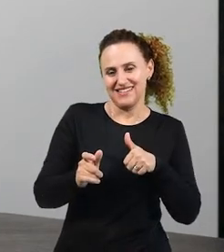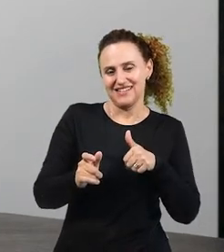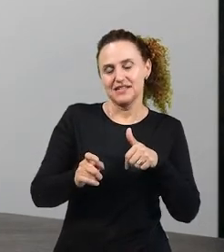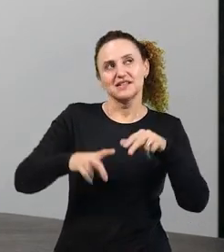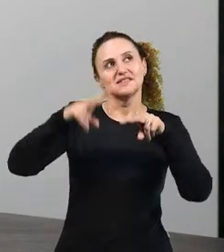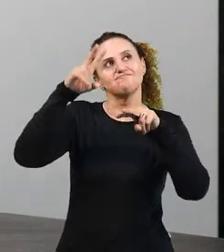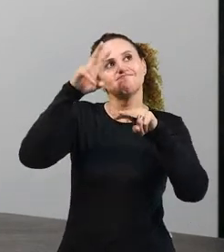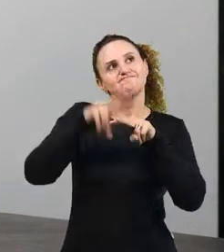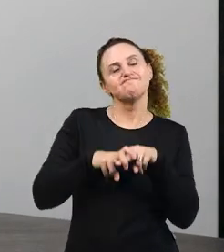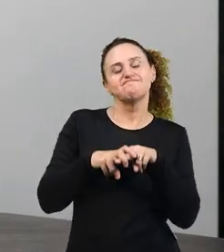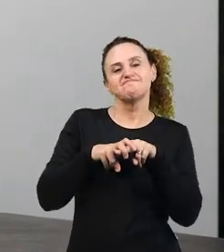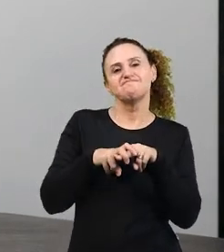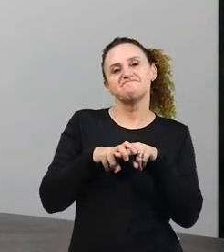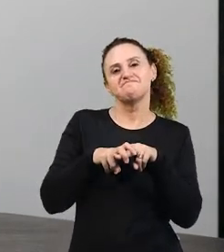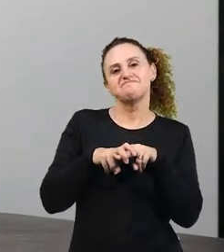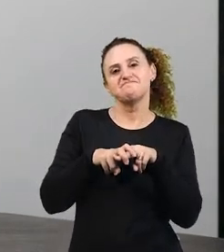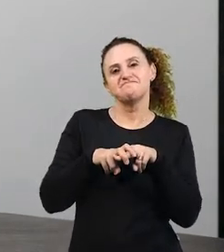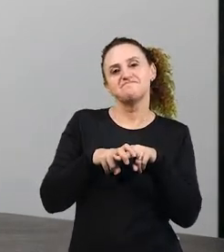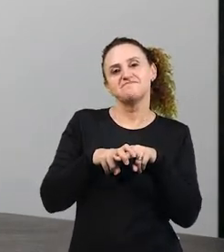cadeira.